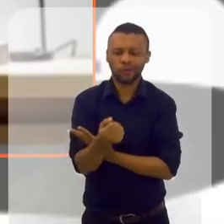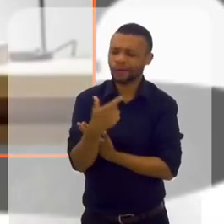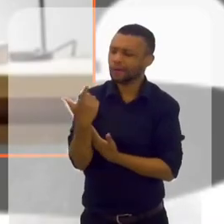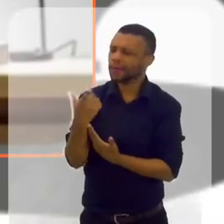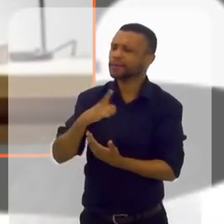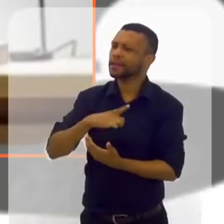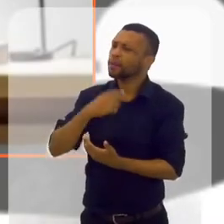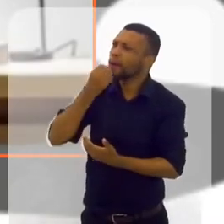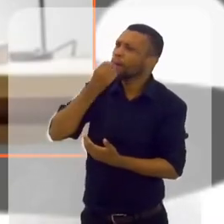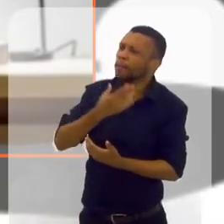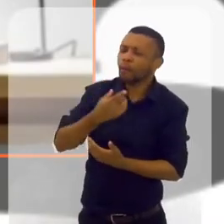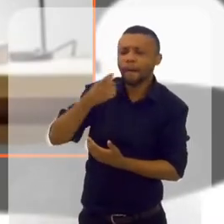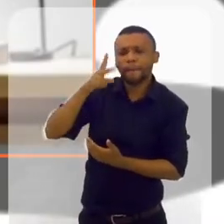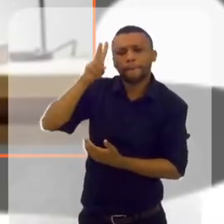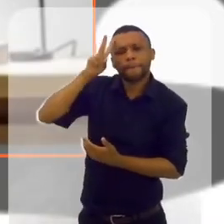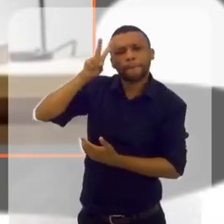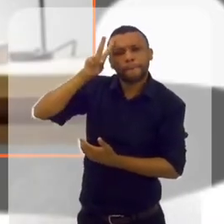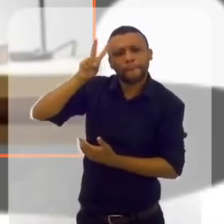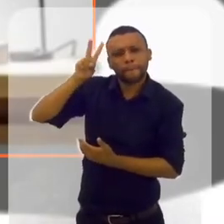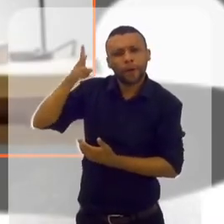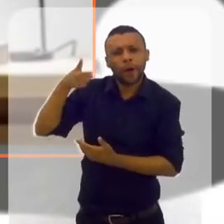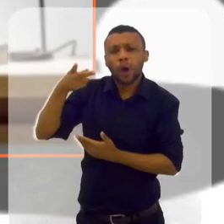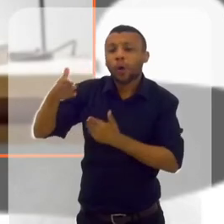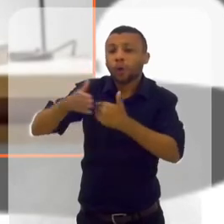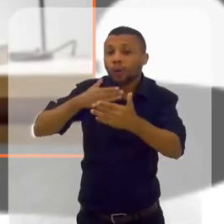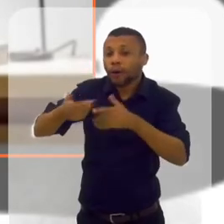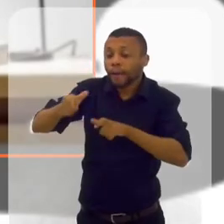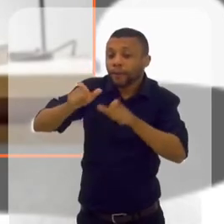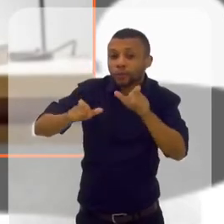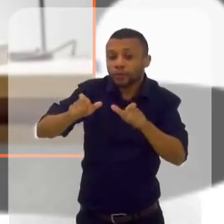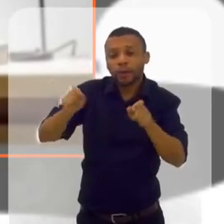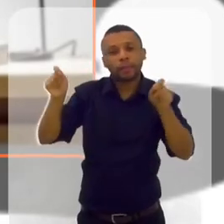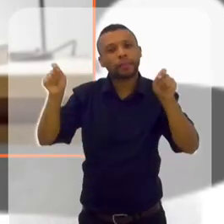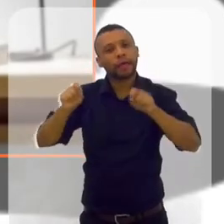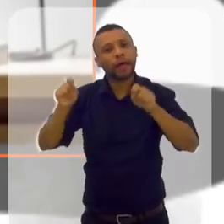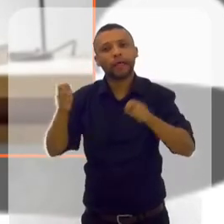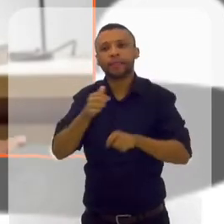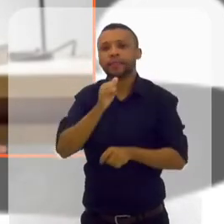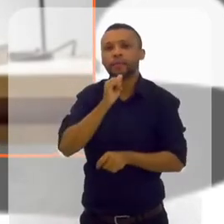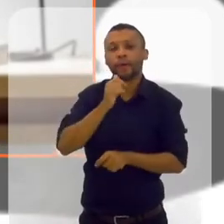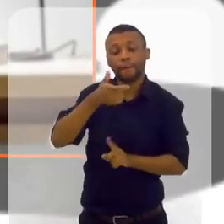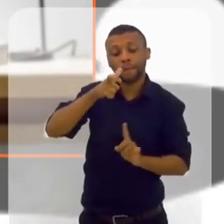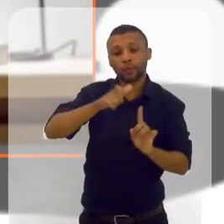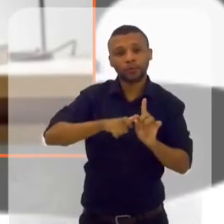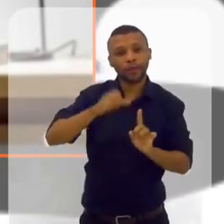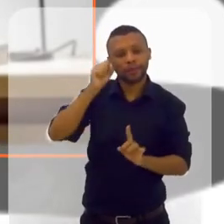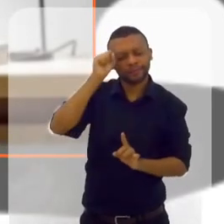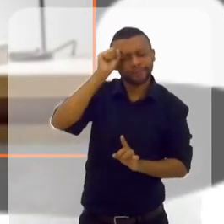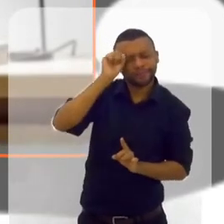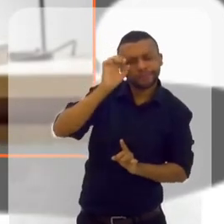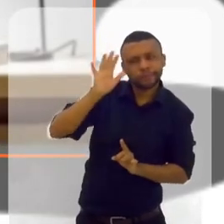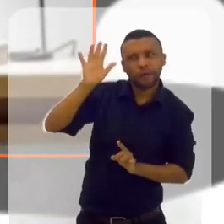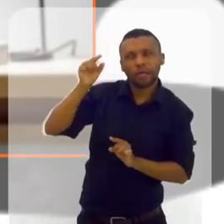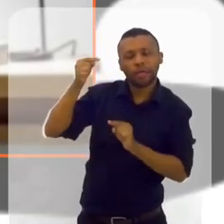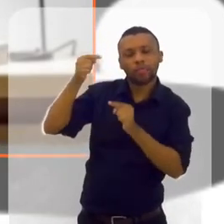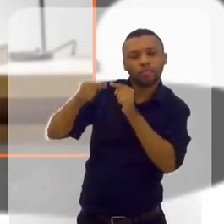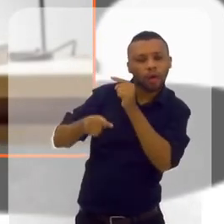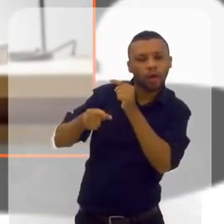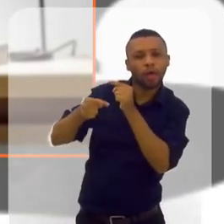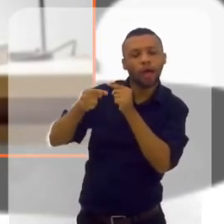Então, como ela está revivendo... Mas precisa ter uma boa memória pra isso? Quer dizer, qualquer pessoa é passível. Eu fico imaginando uma pessoa que se ache